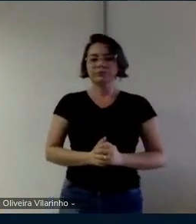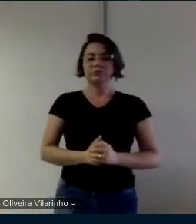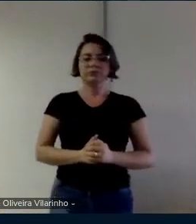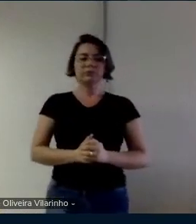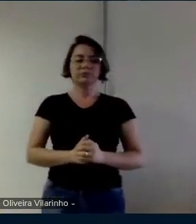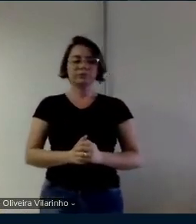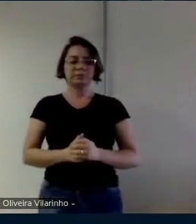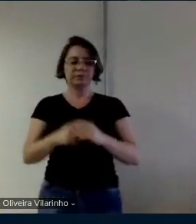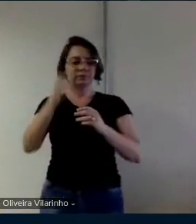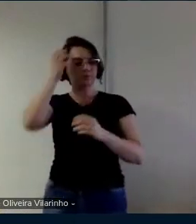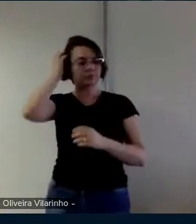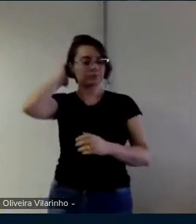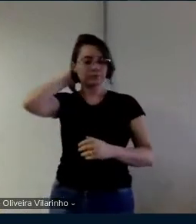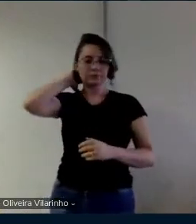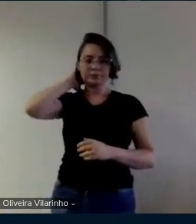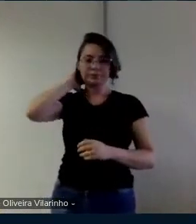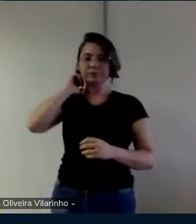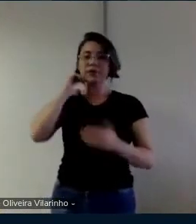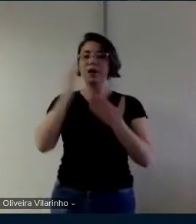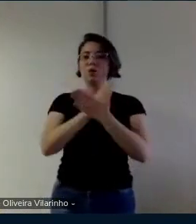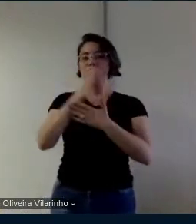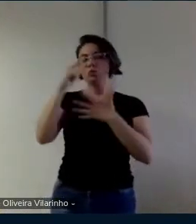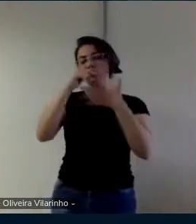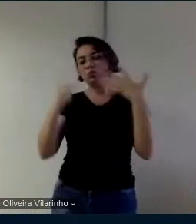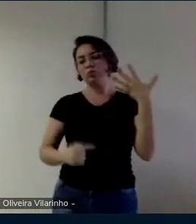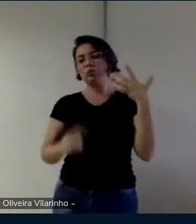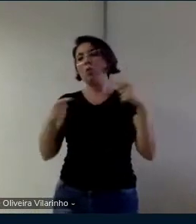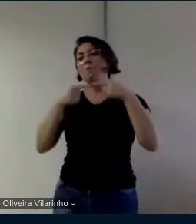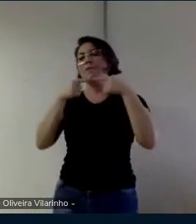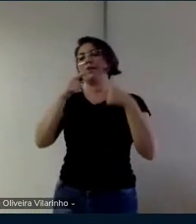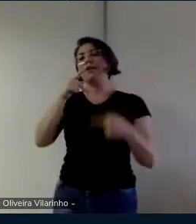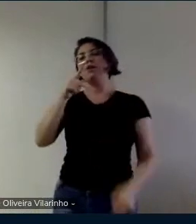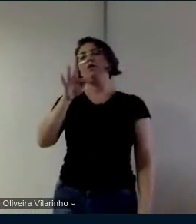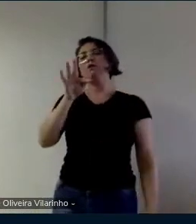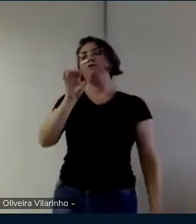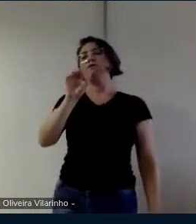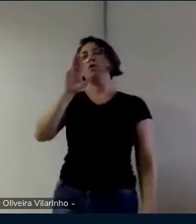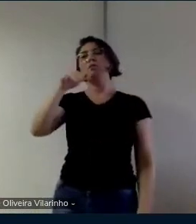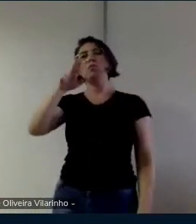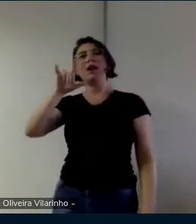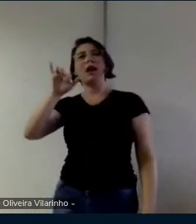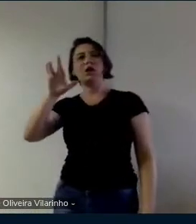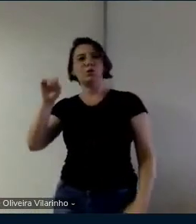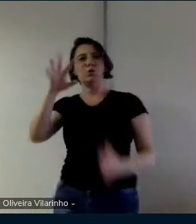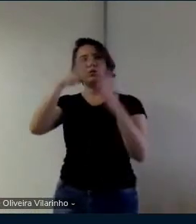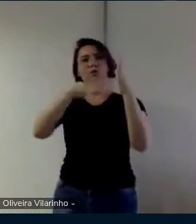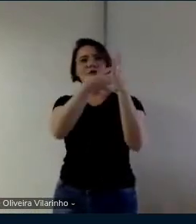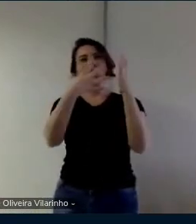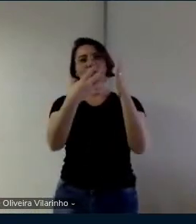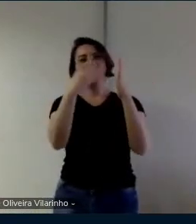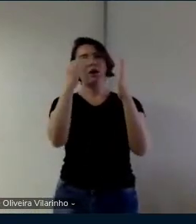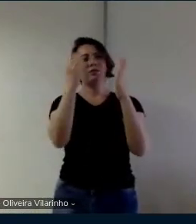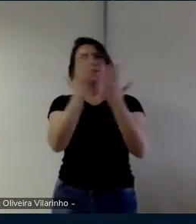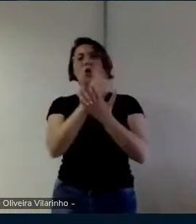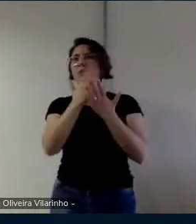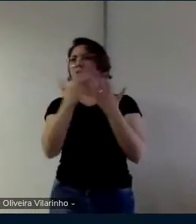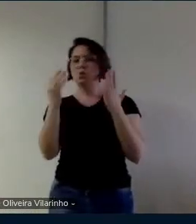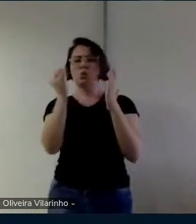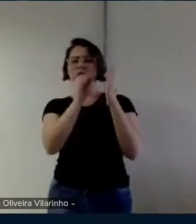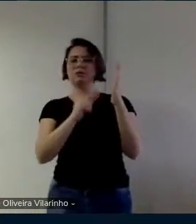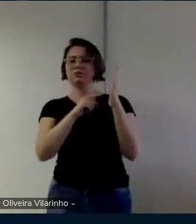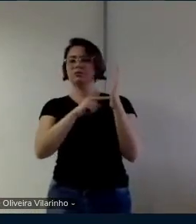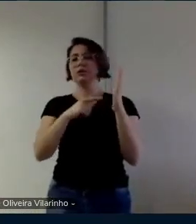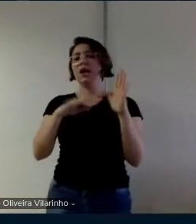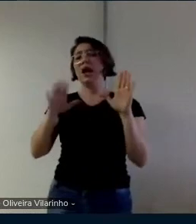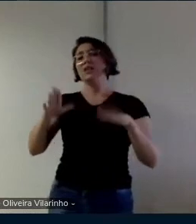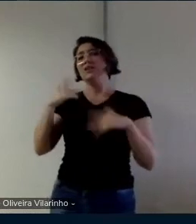tem algumas questões com relação aos formulários que a gente sentava às vezes até quase dormindo né de noite tava cochilando